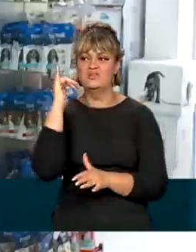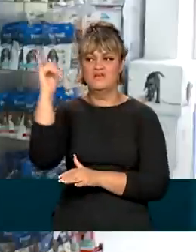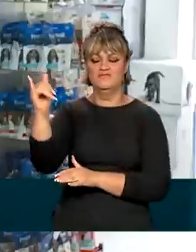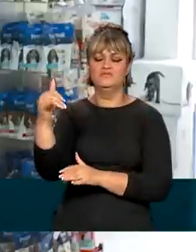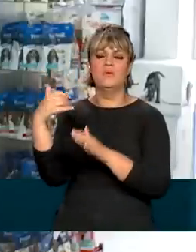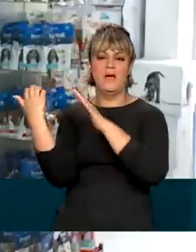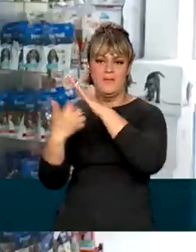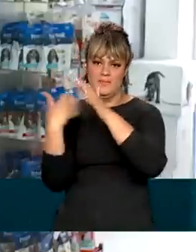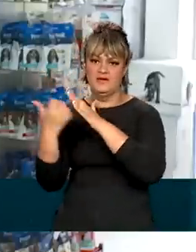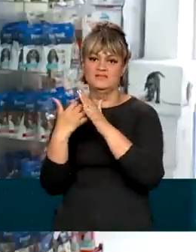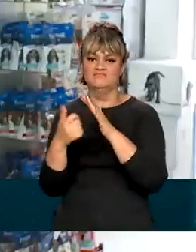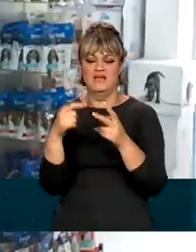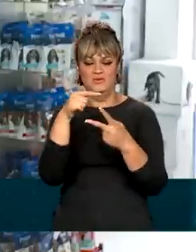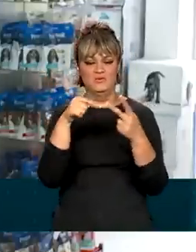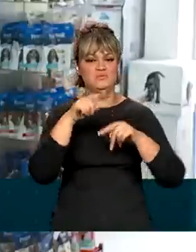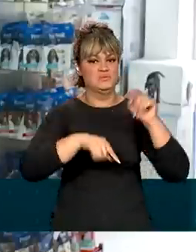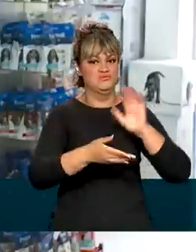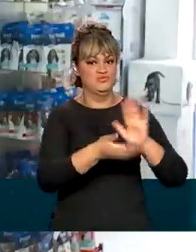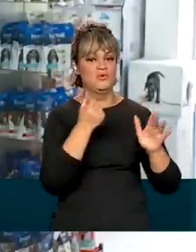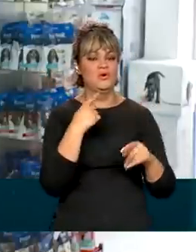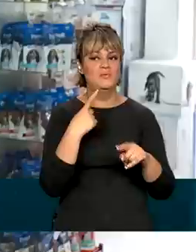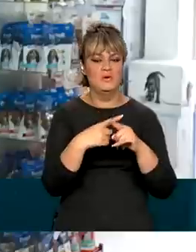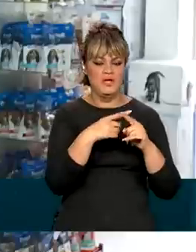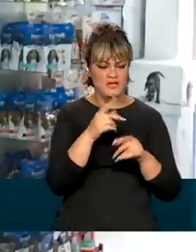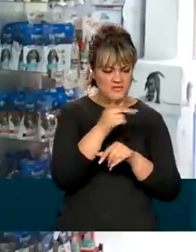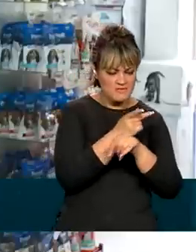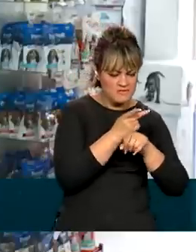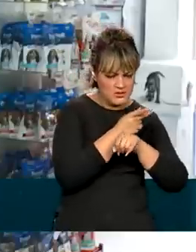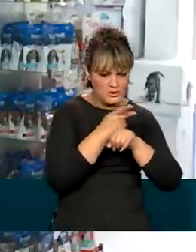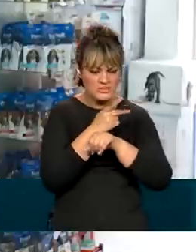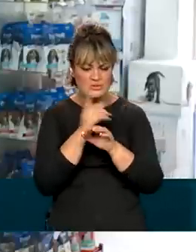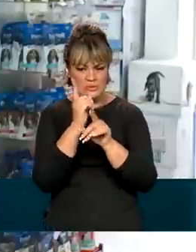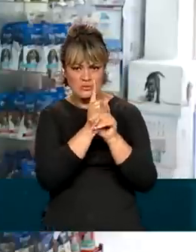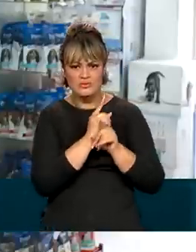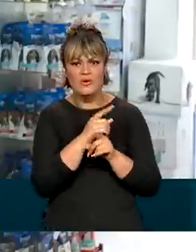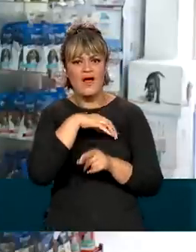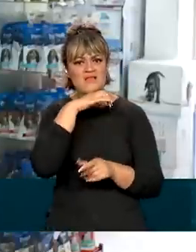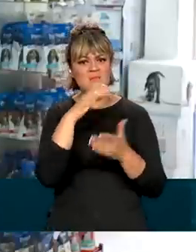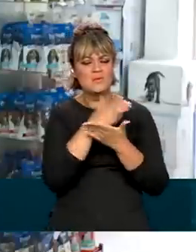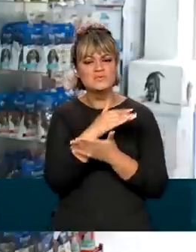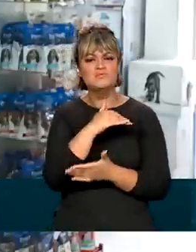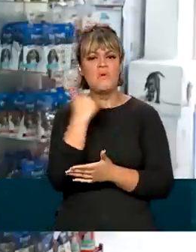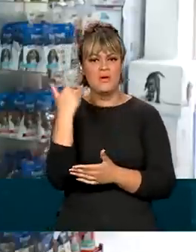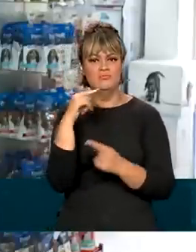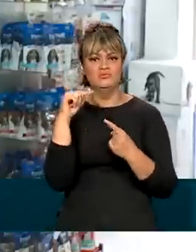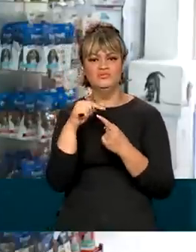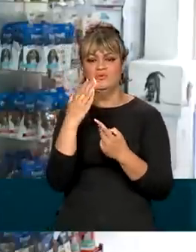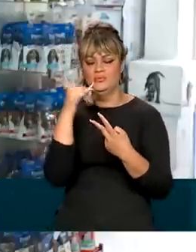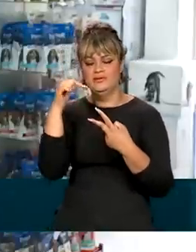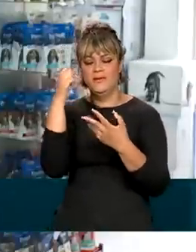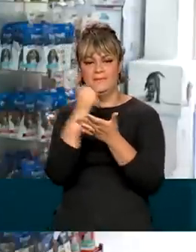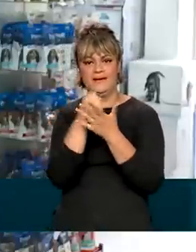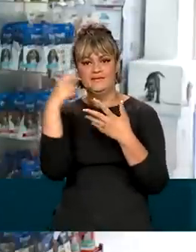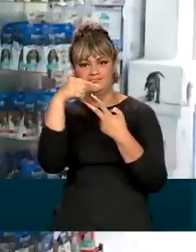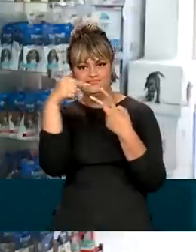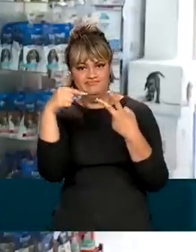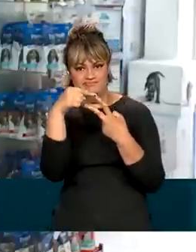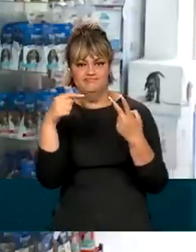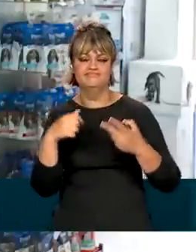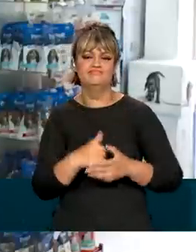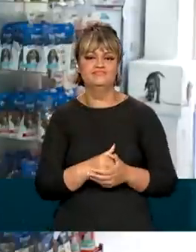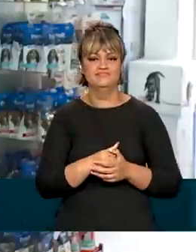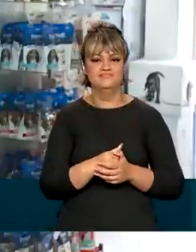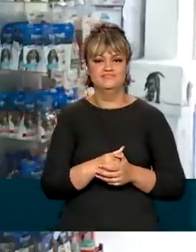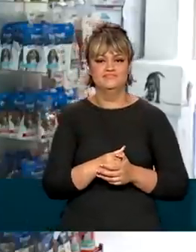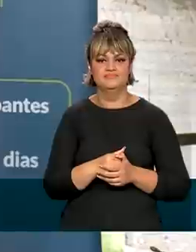Pet Food. A medida foi tomada após investigações sobre morte de animais por consumo de alimento suspeito